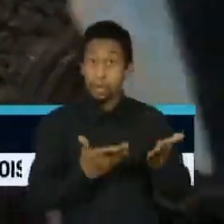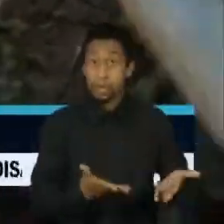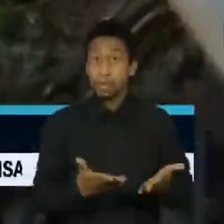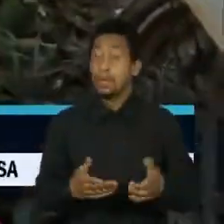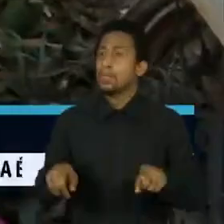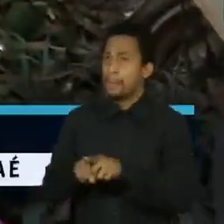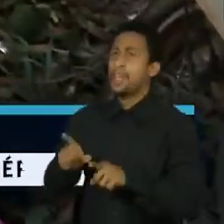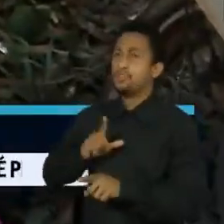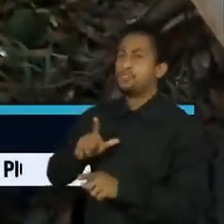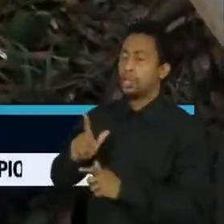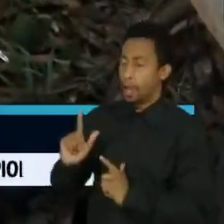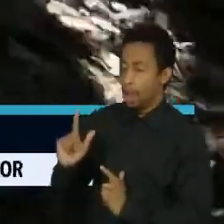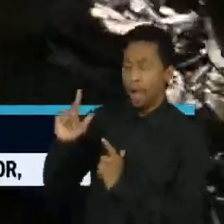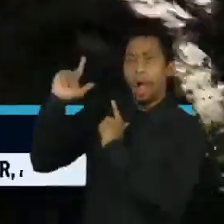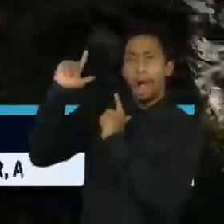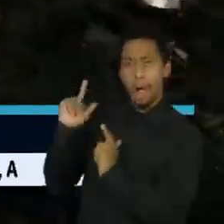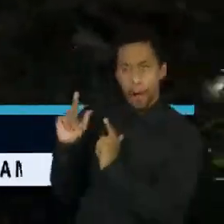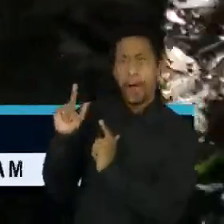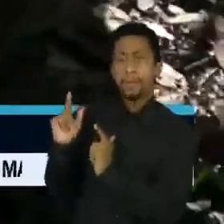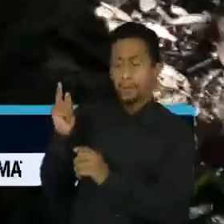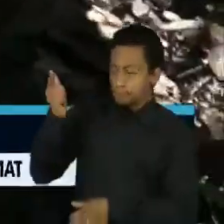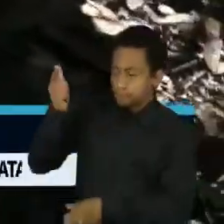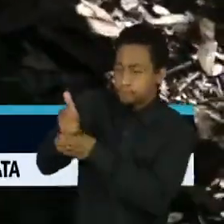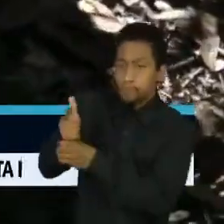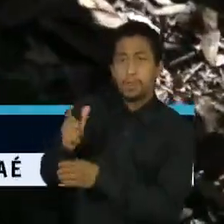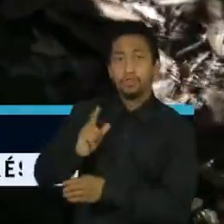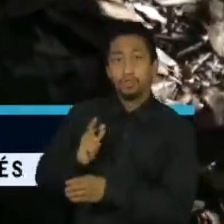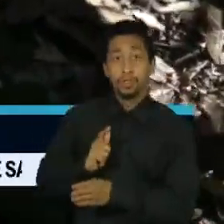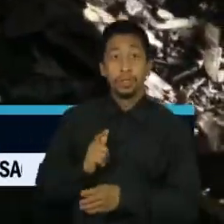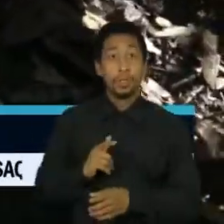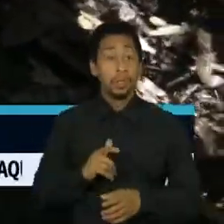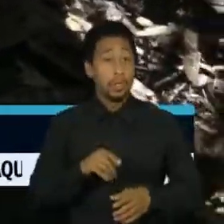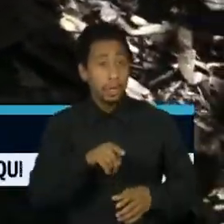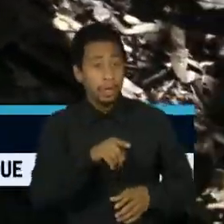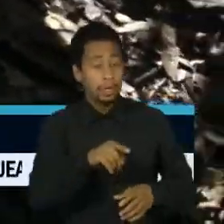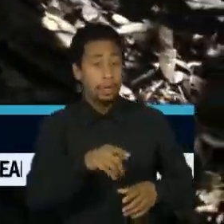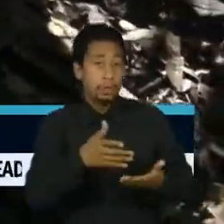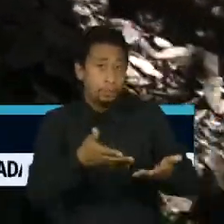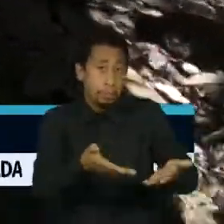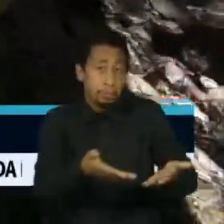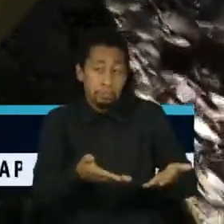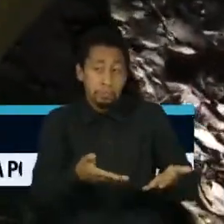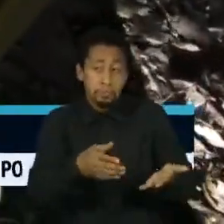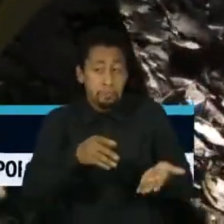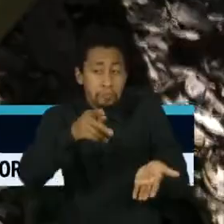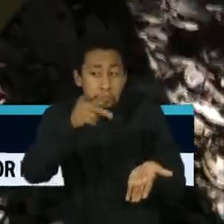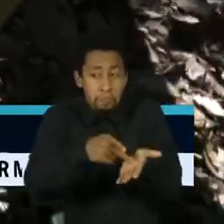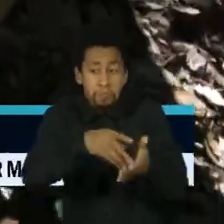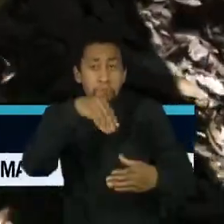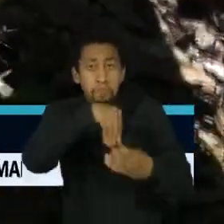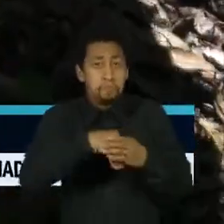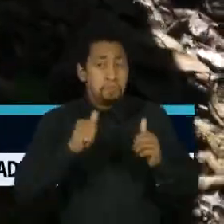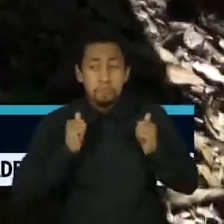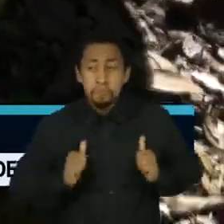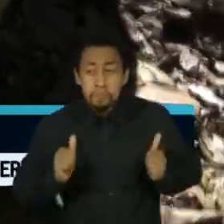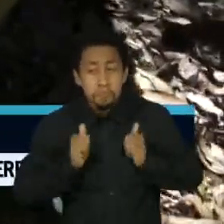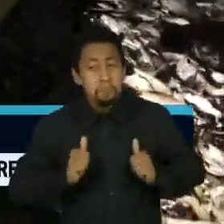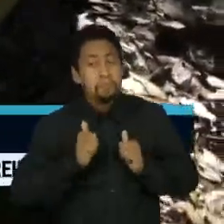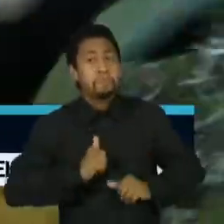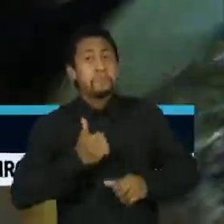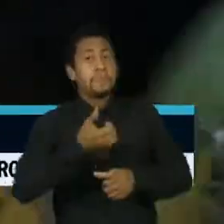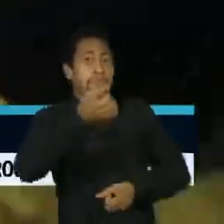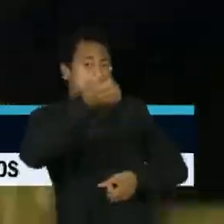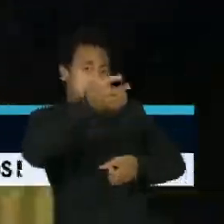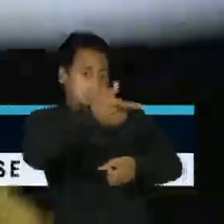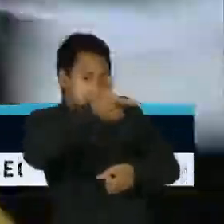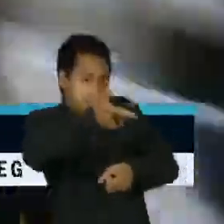armas e munições. Dentro daquela mochilinha ali, eu sou sincero em falar, dentro daquela mochilinha ali, tem uns cartuchos que é de uma 28.